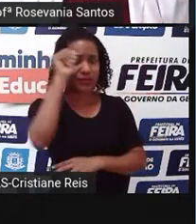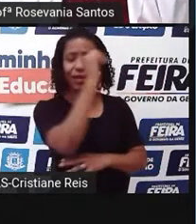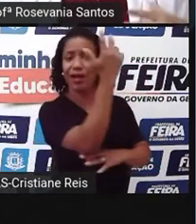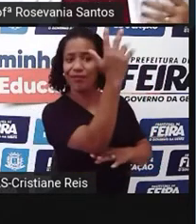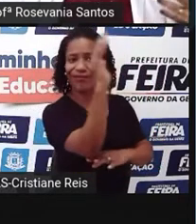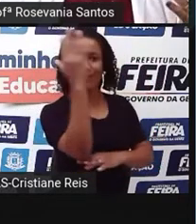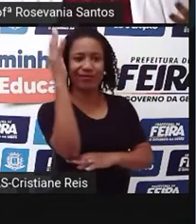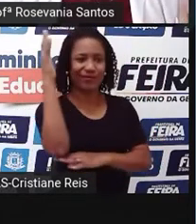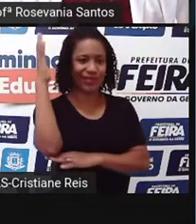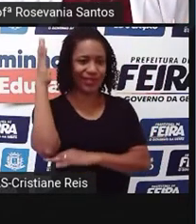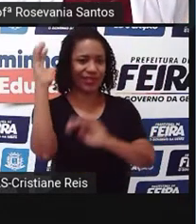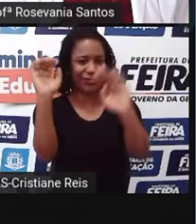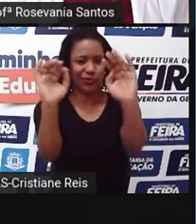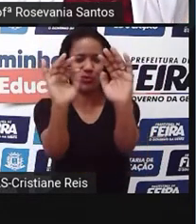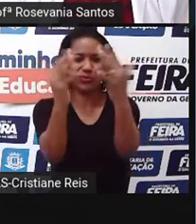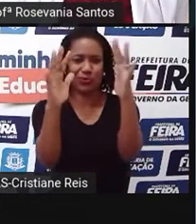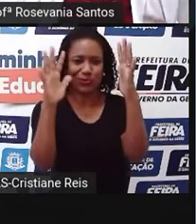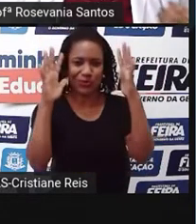importante, né?